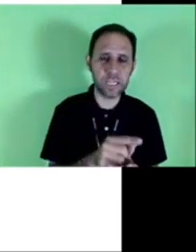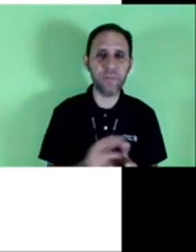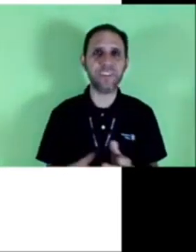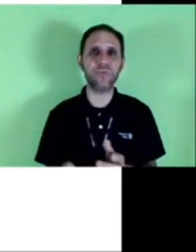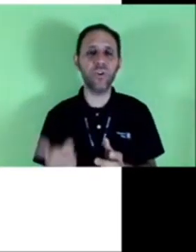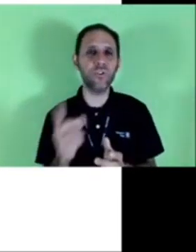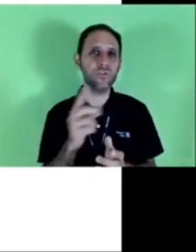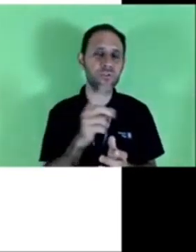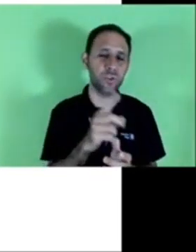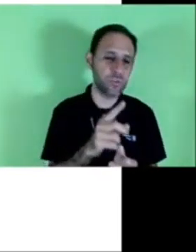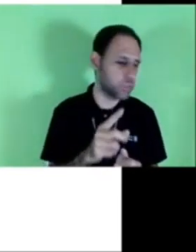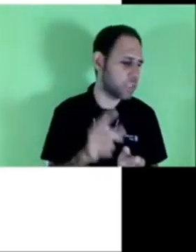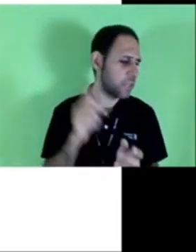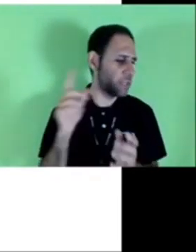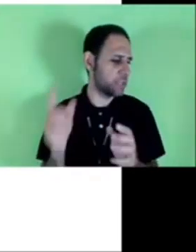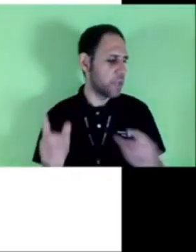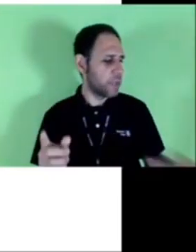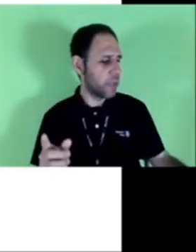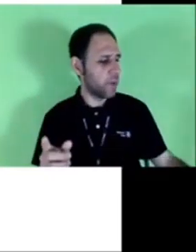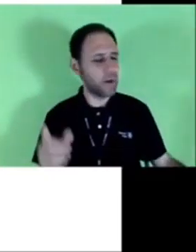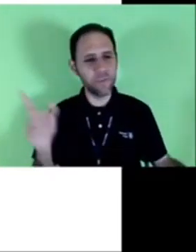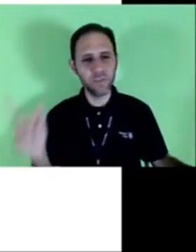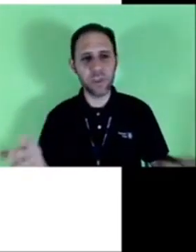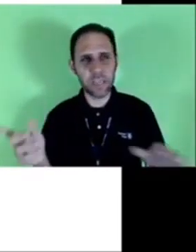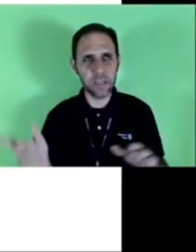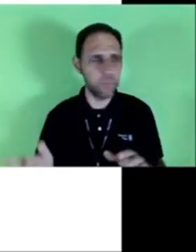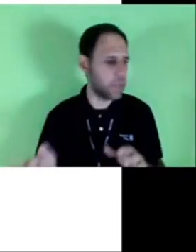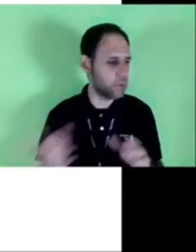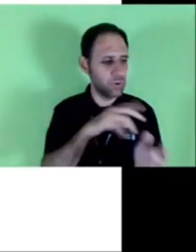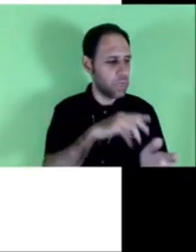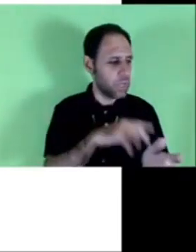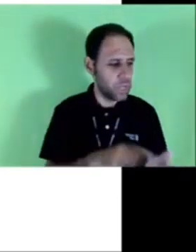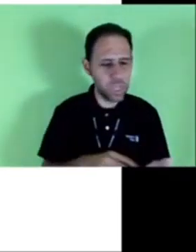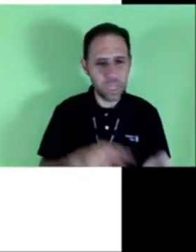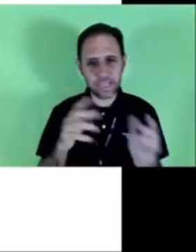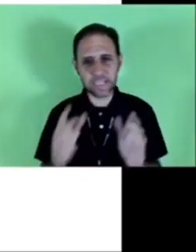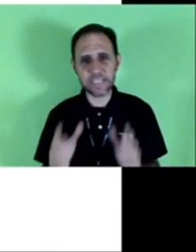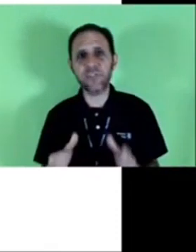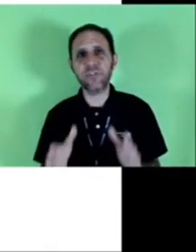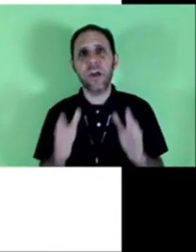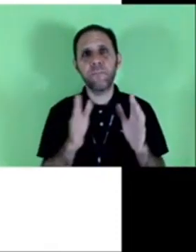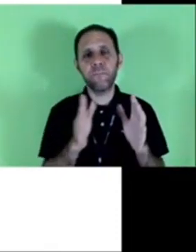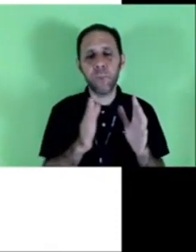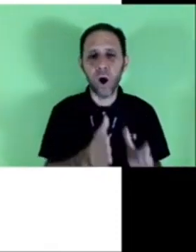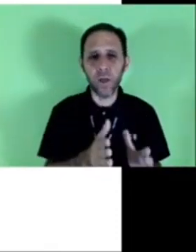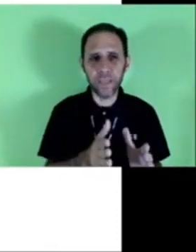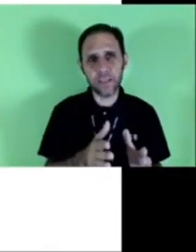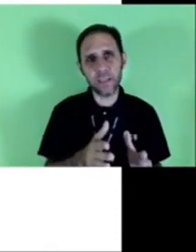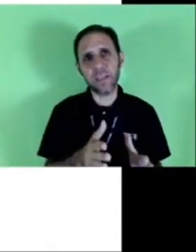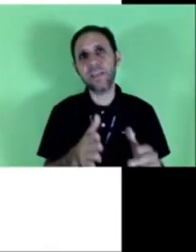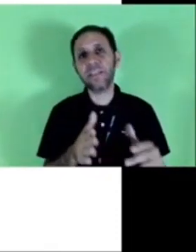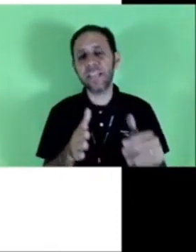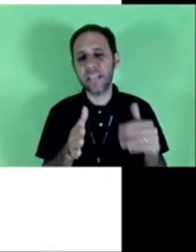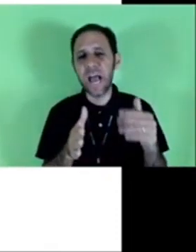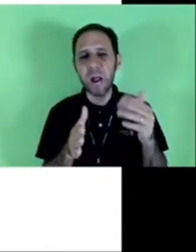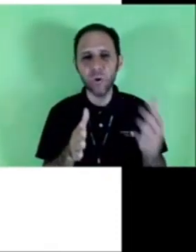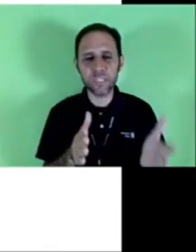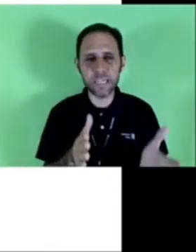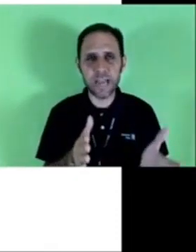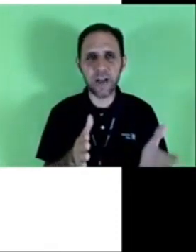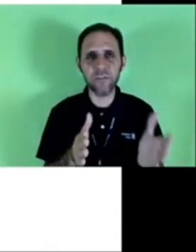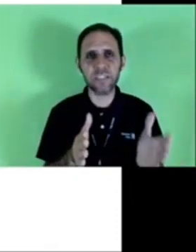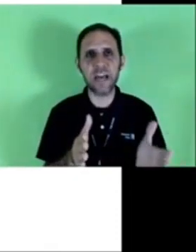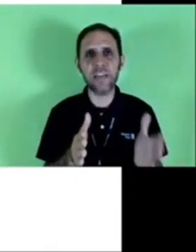procuração mas todos os outros teis que é o aviso requerimento e atestado podem e seria